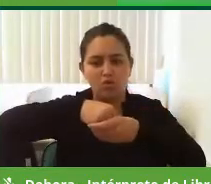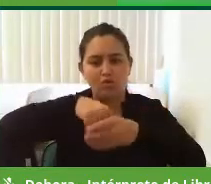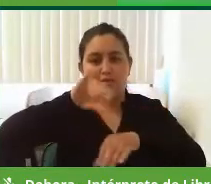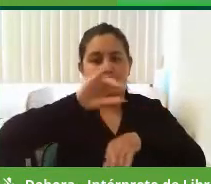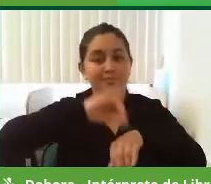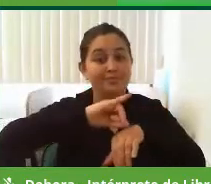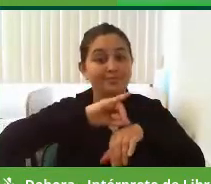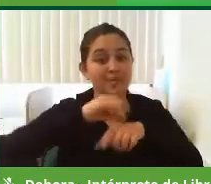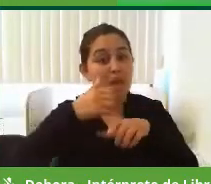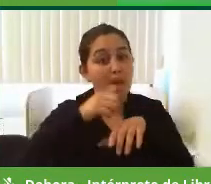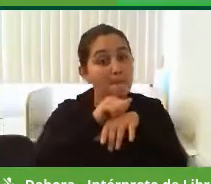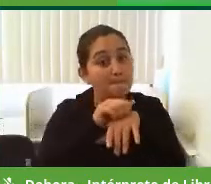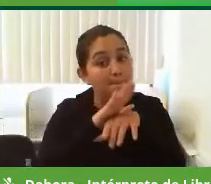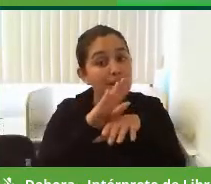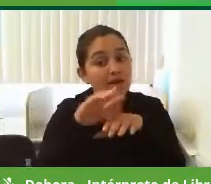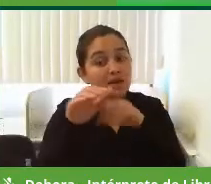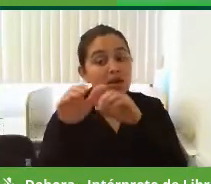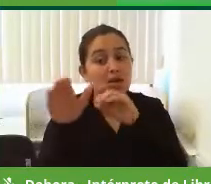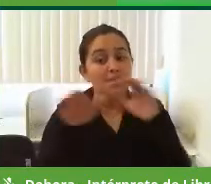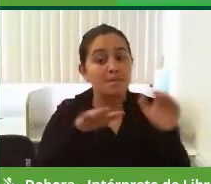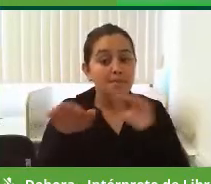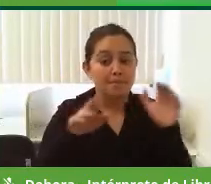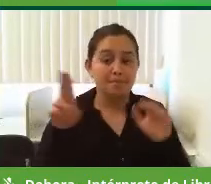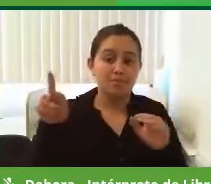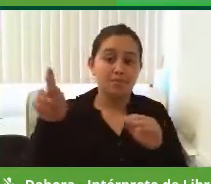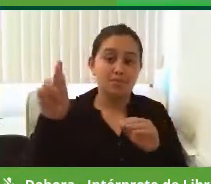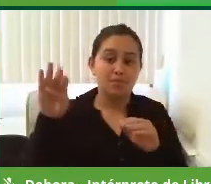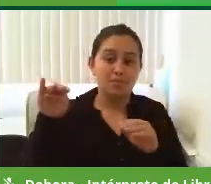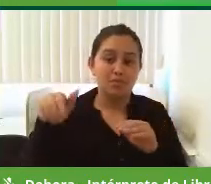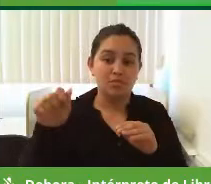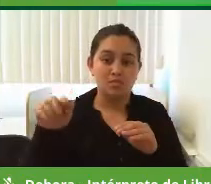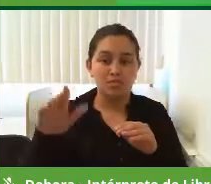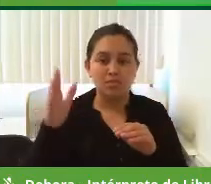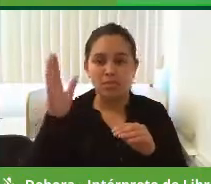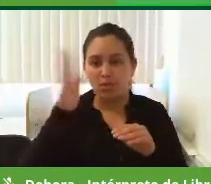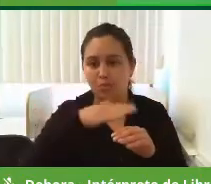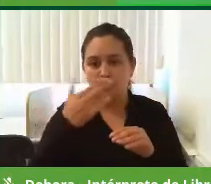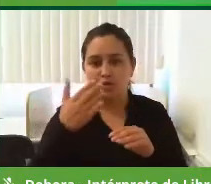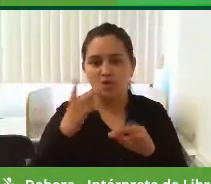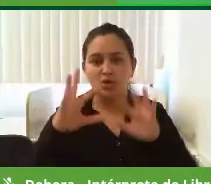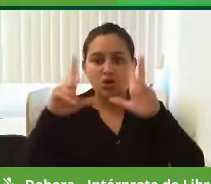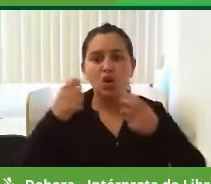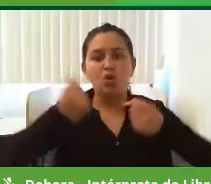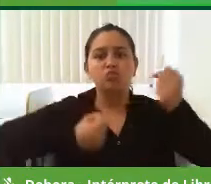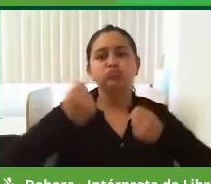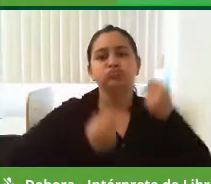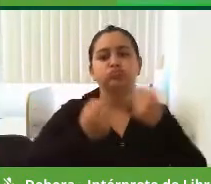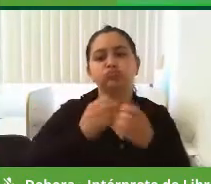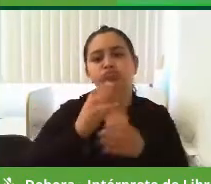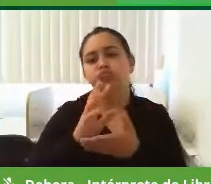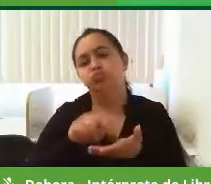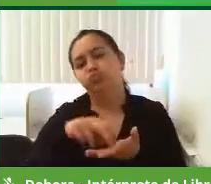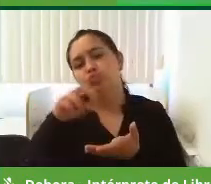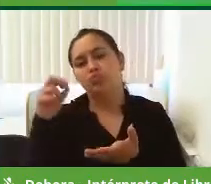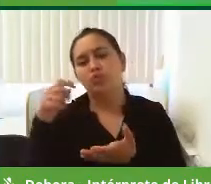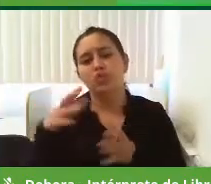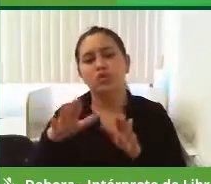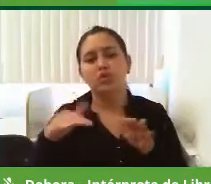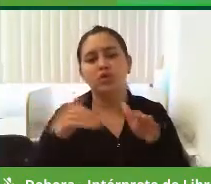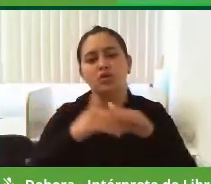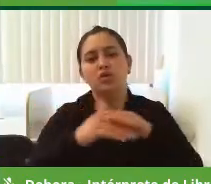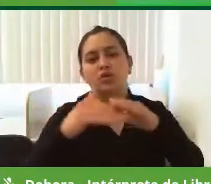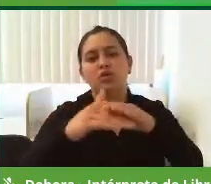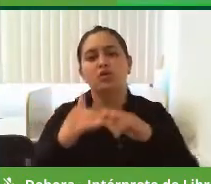E isso, para a mobilidade urbana, é ruim, porque o trabalhador vai trabalhar de manhã, de carro. Deixa o carro nas